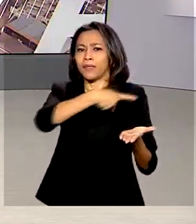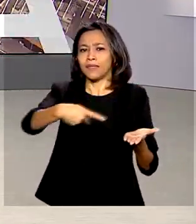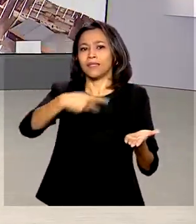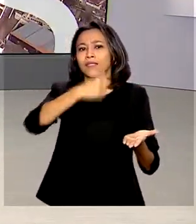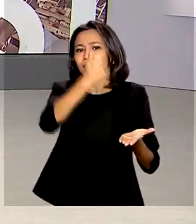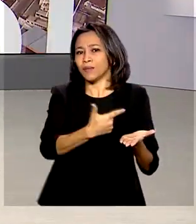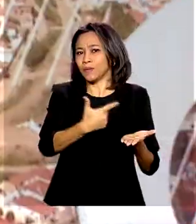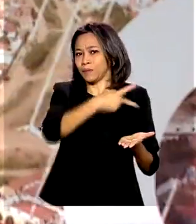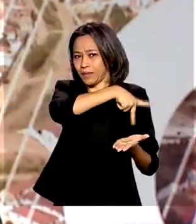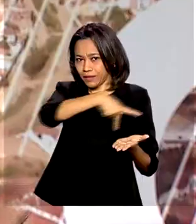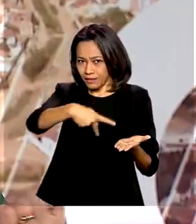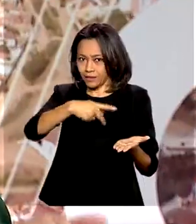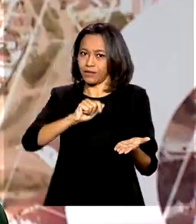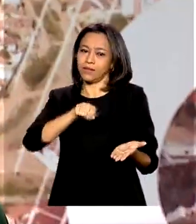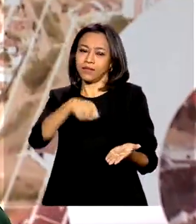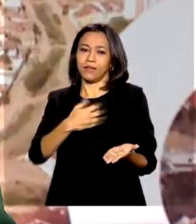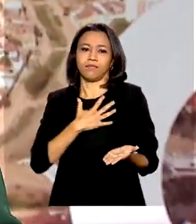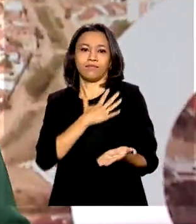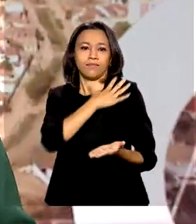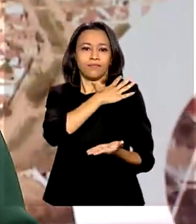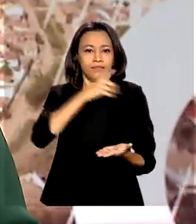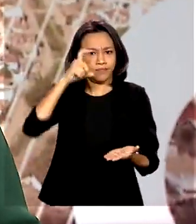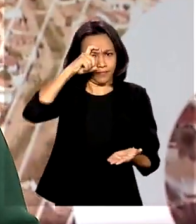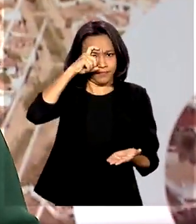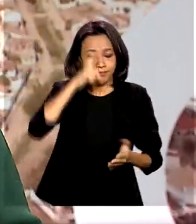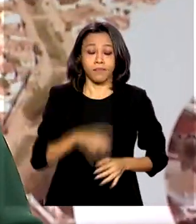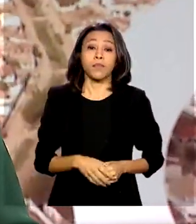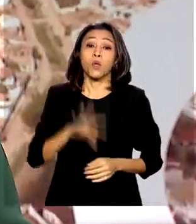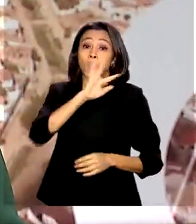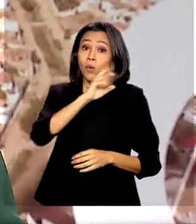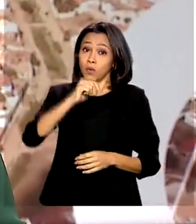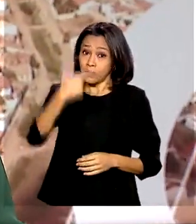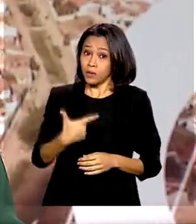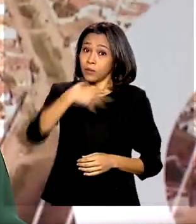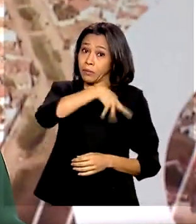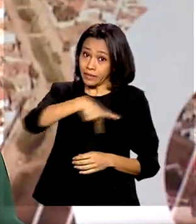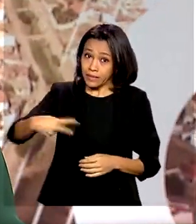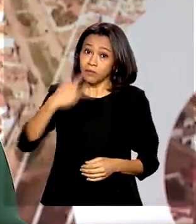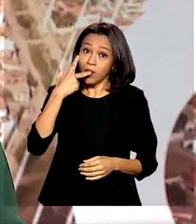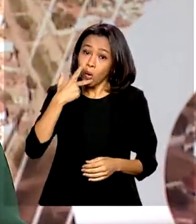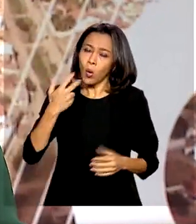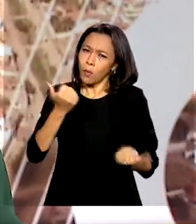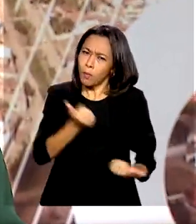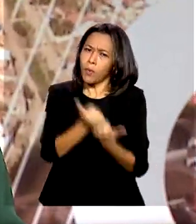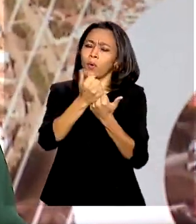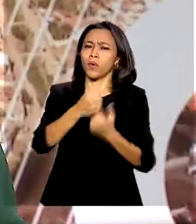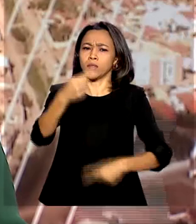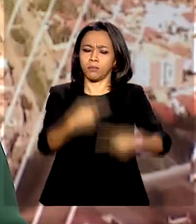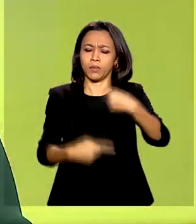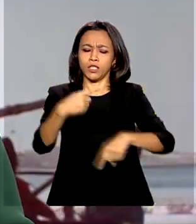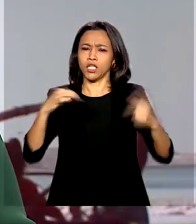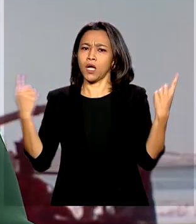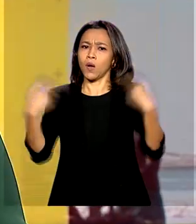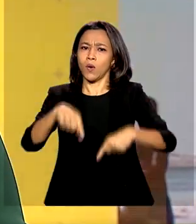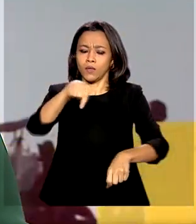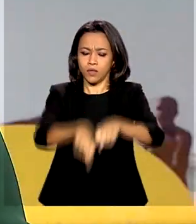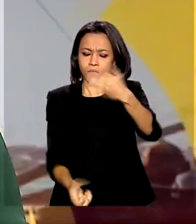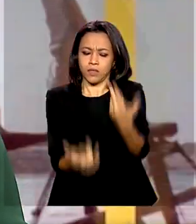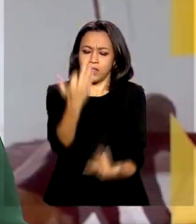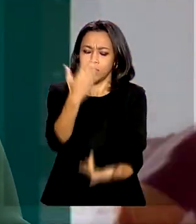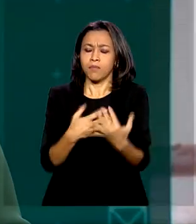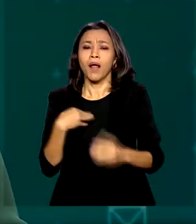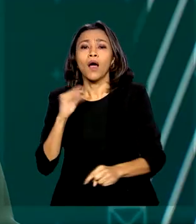Hamilton Mourão. Nessa segunda-feira, Mourão reforçou as políticas de combate ao desmatamento e ações de prevenção da